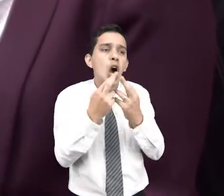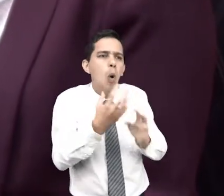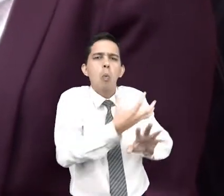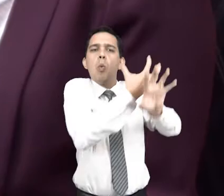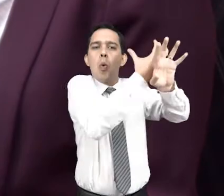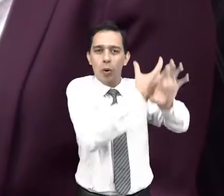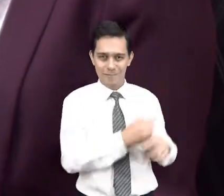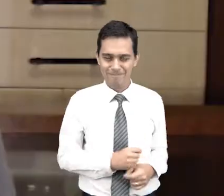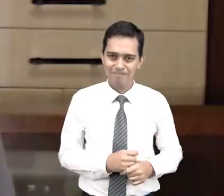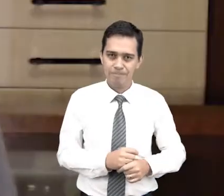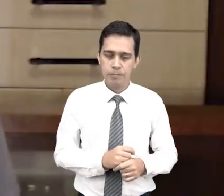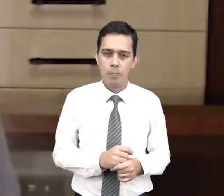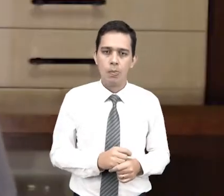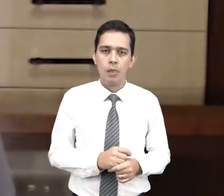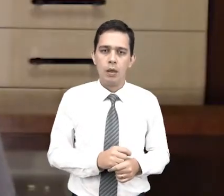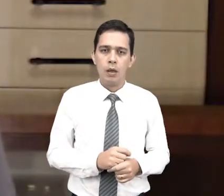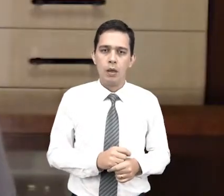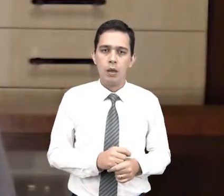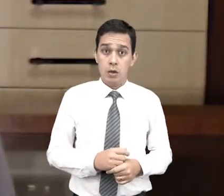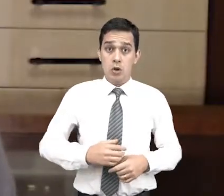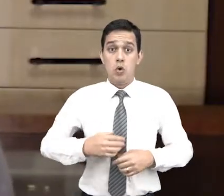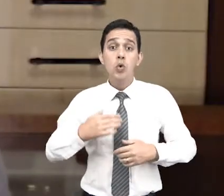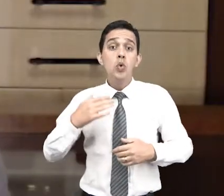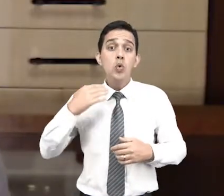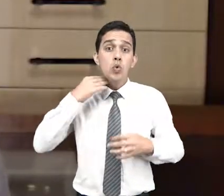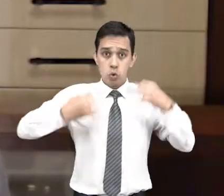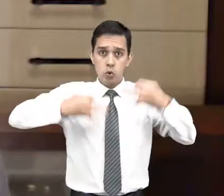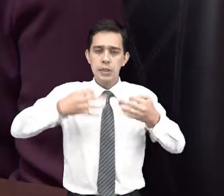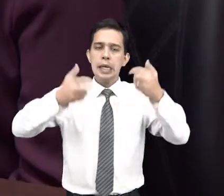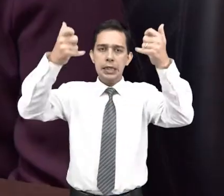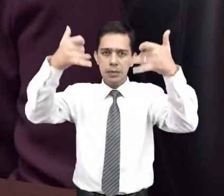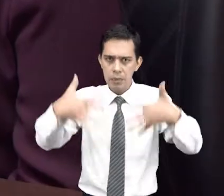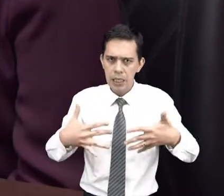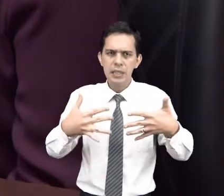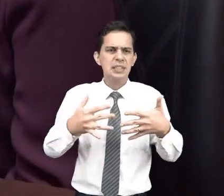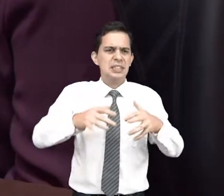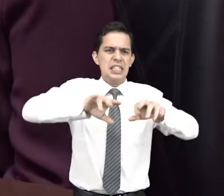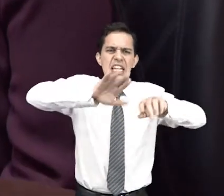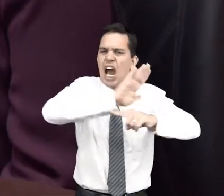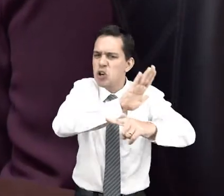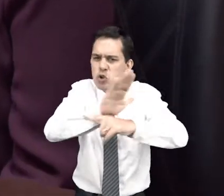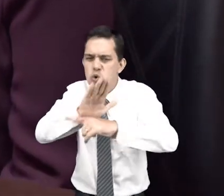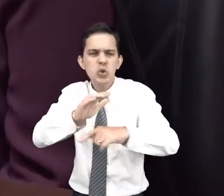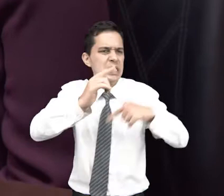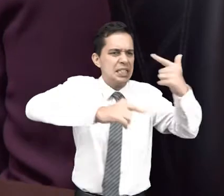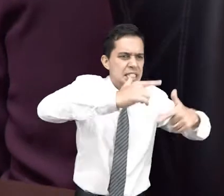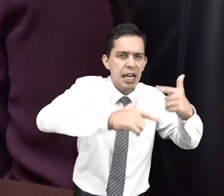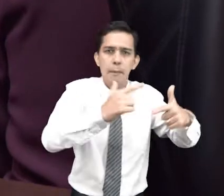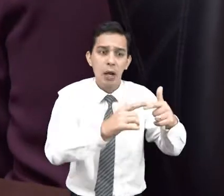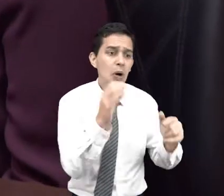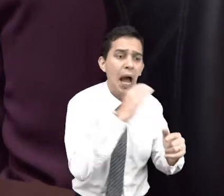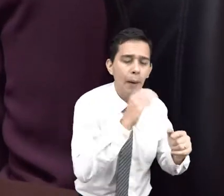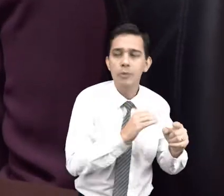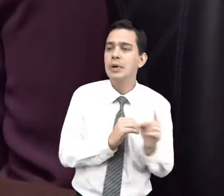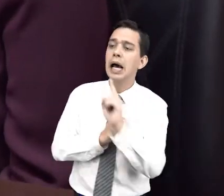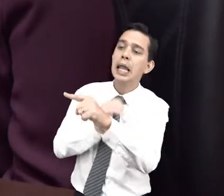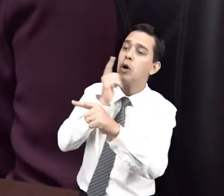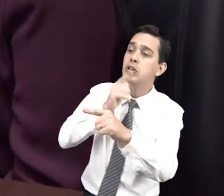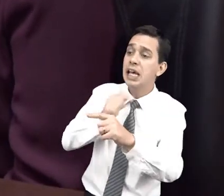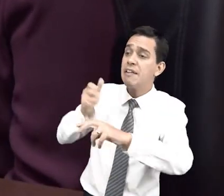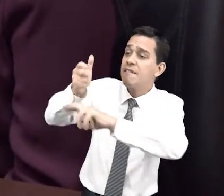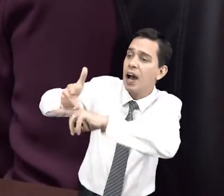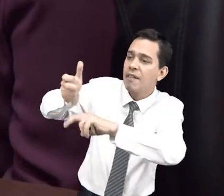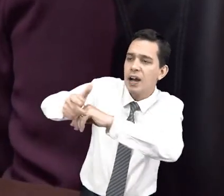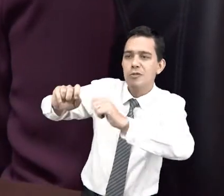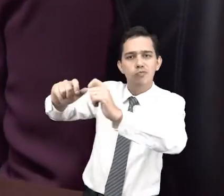a tecnologia ajuda a resolver de forma mais imediata até a demanda reprimida do número de vagas para os servidores do